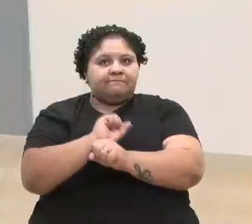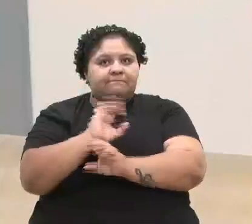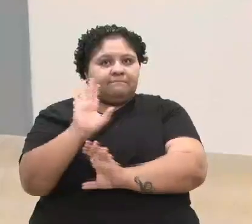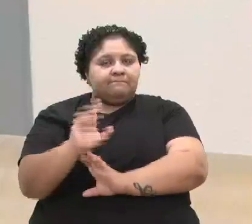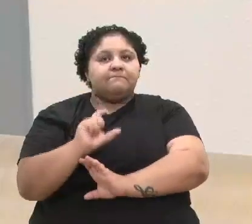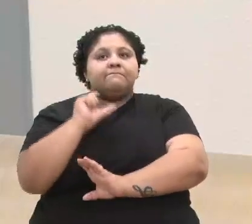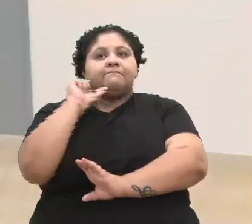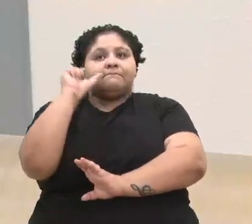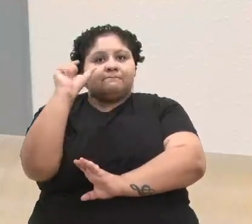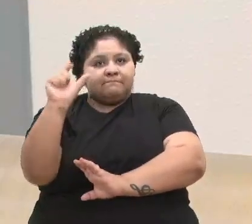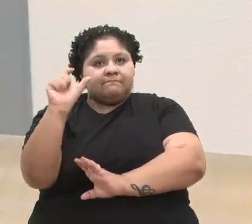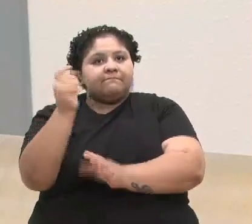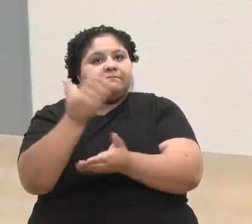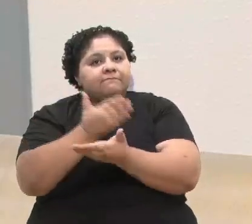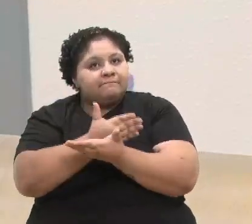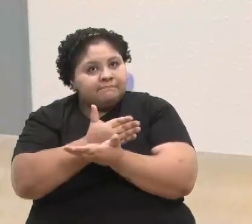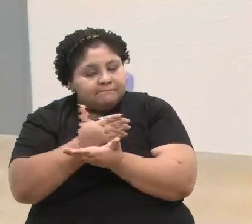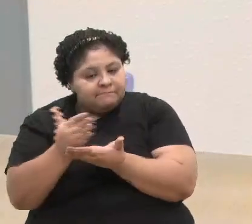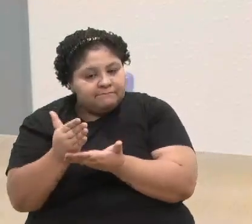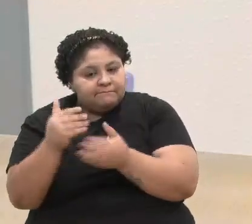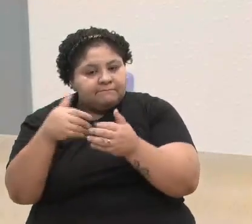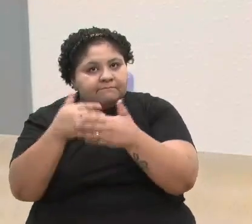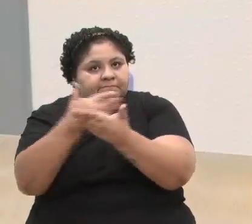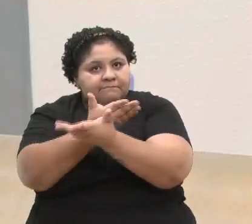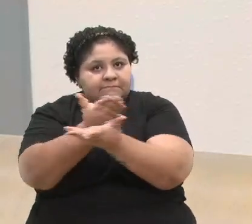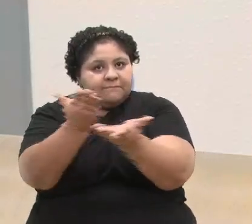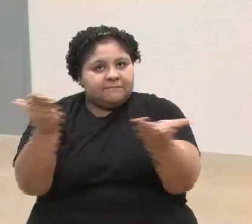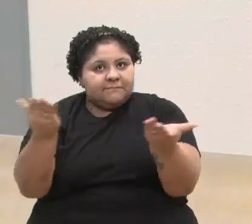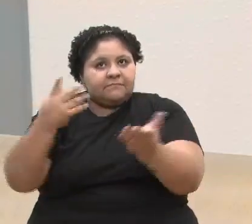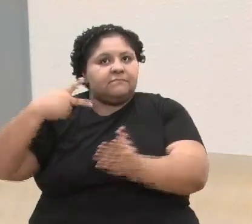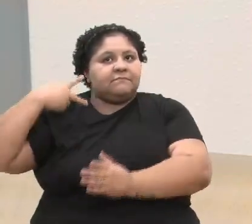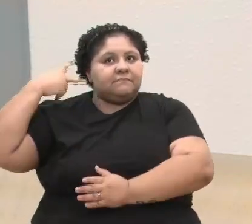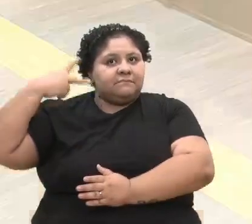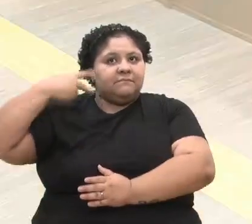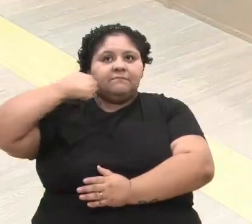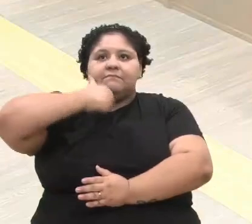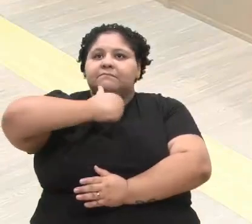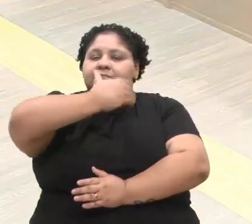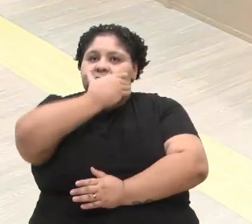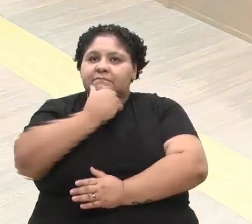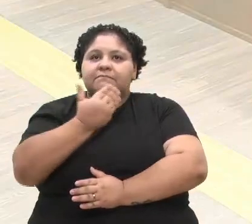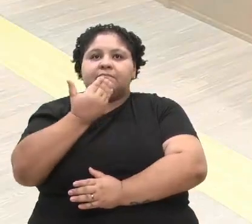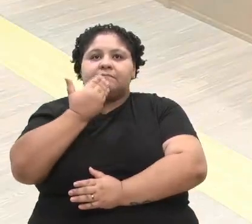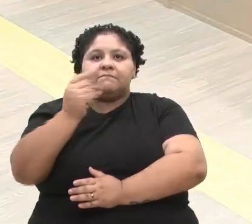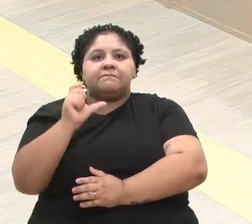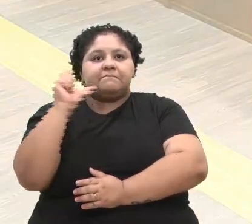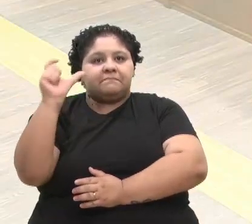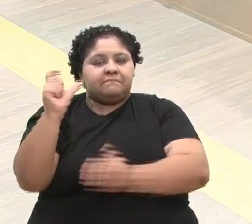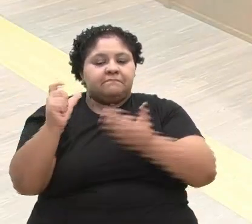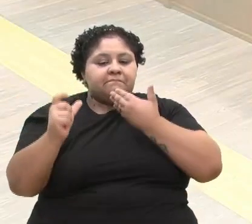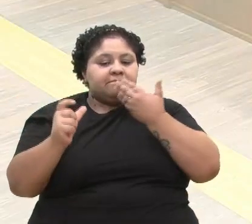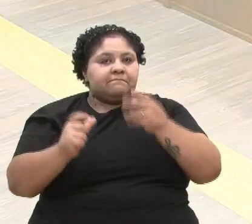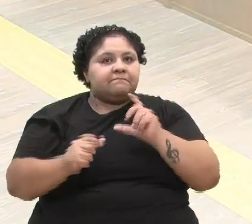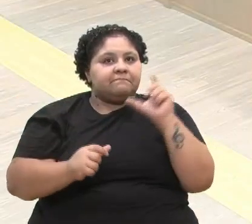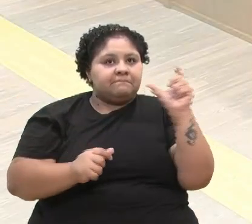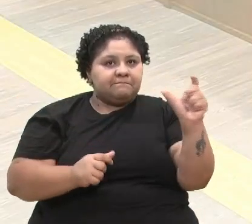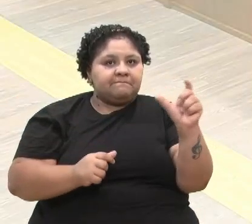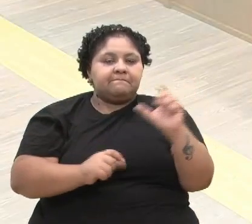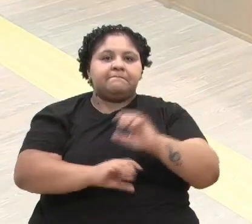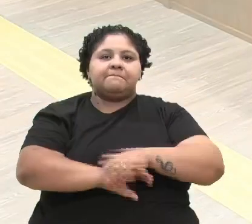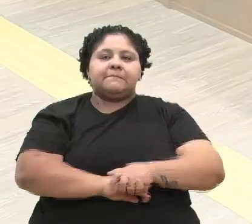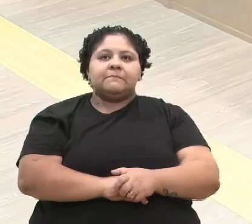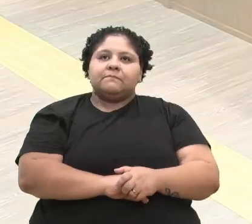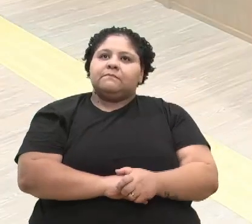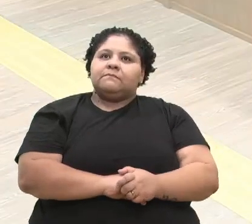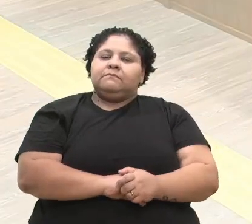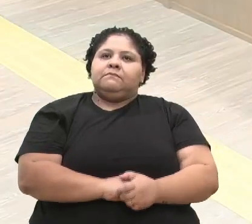A palavra está, a partir de agora, à disposição das senhoras vereadoras. Peço a palavra, senhor presidente. Peço a palavra, senhor presidente. Peço a